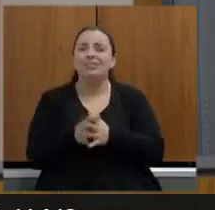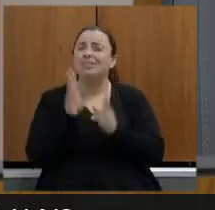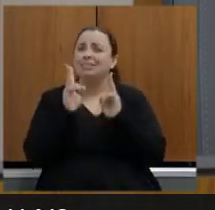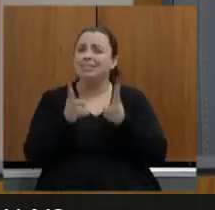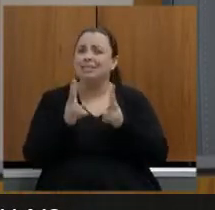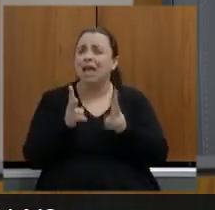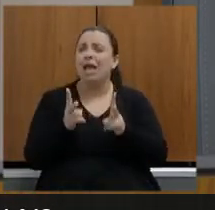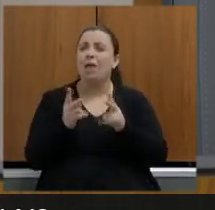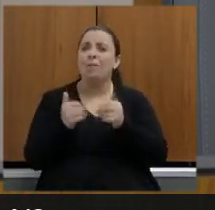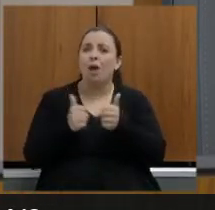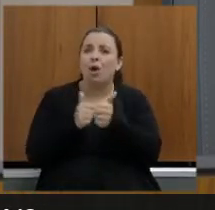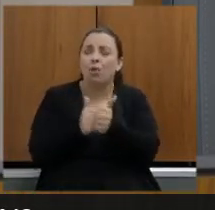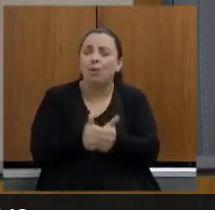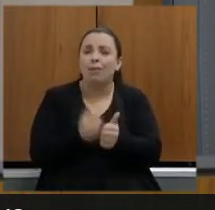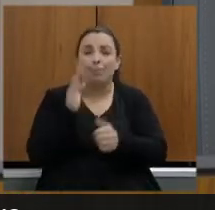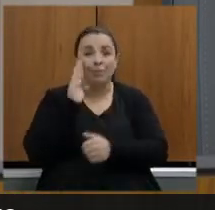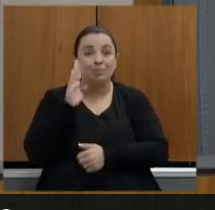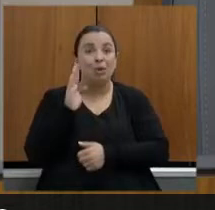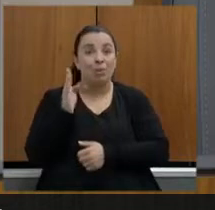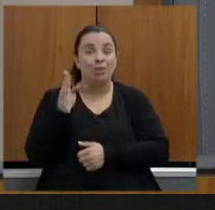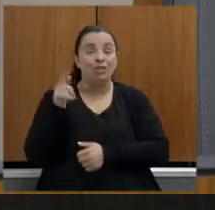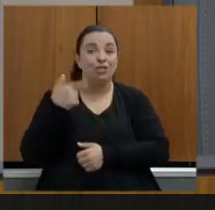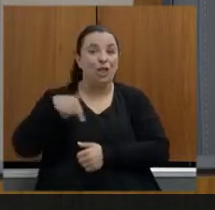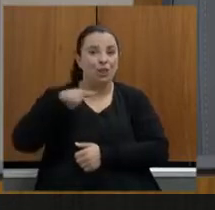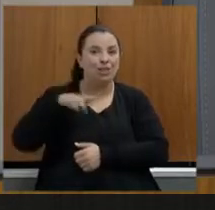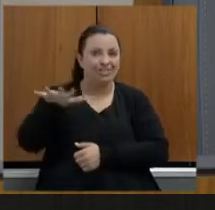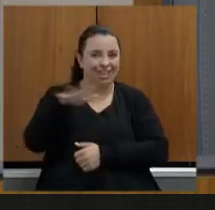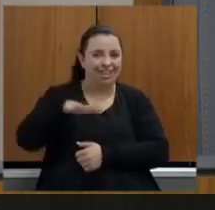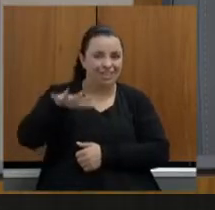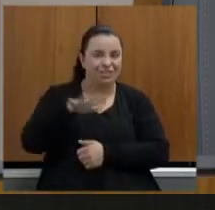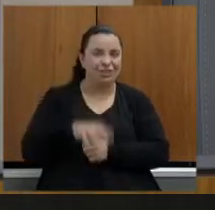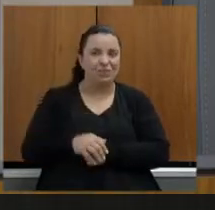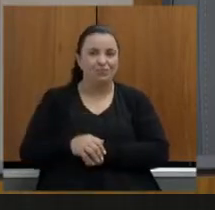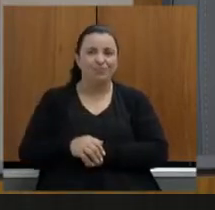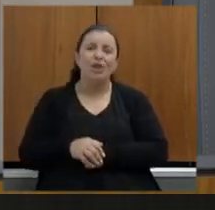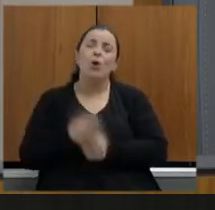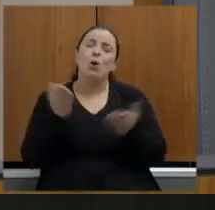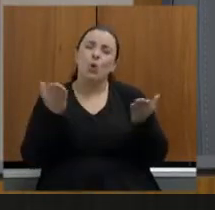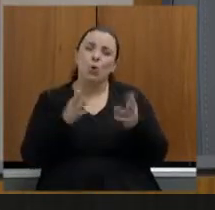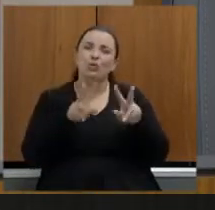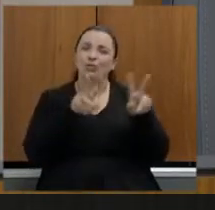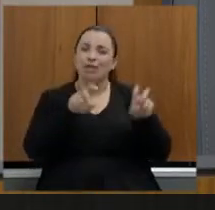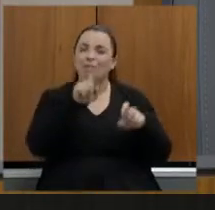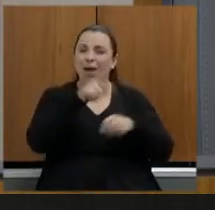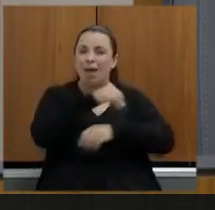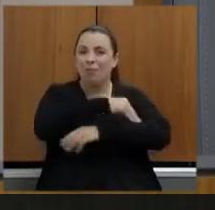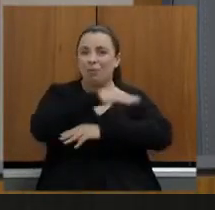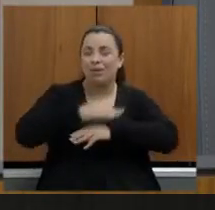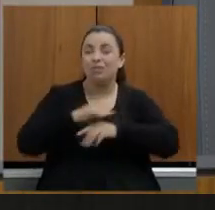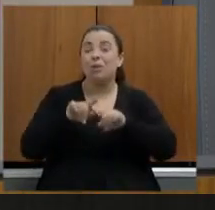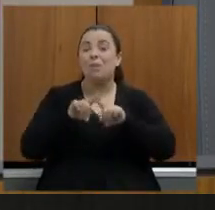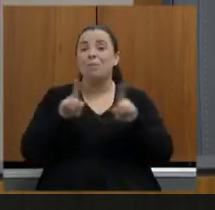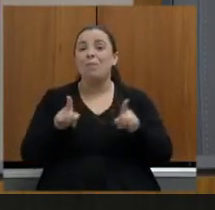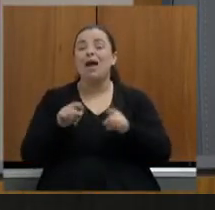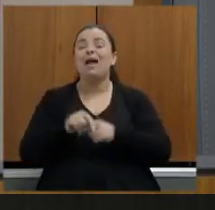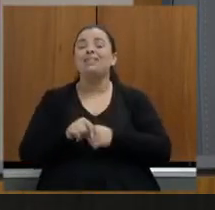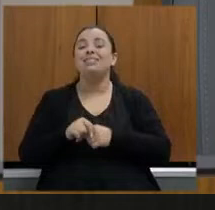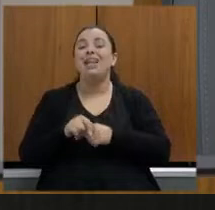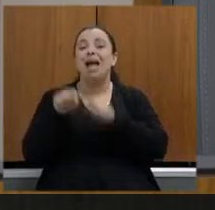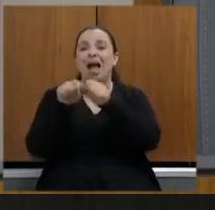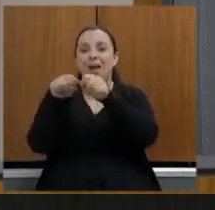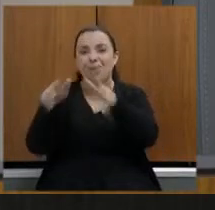principalmente da nossa lá apesar do tema que hoje seu de Brumadinho mas a nossa bacia do Rio Doce ele junto com a Luísa quando